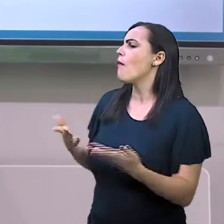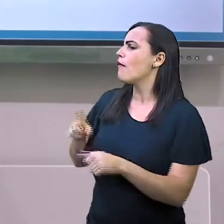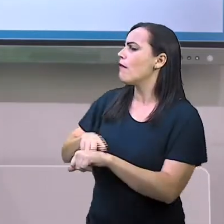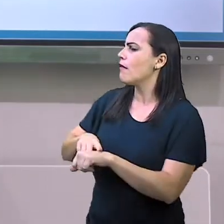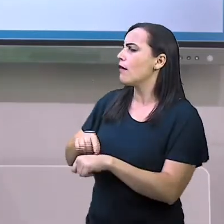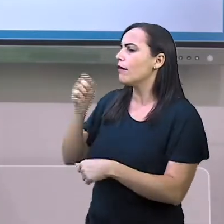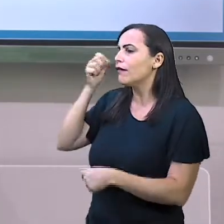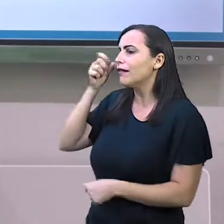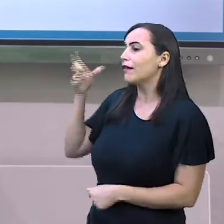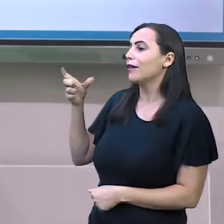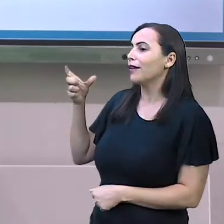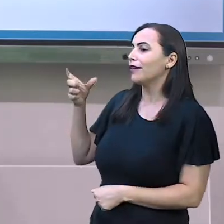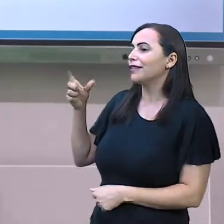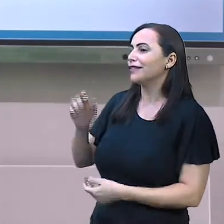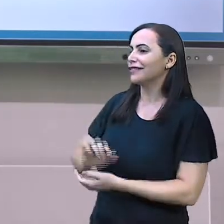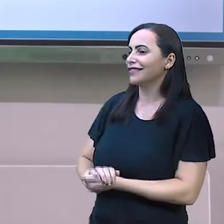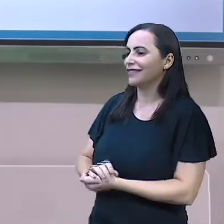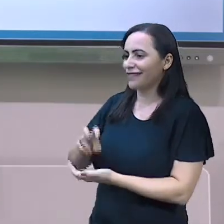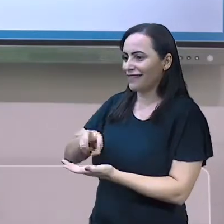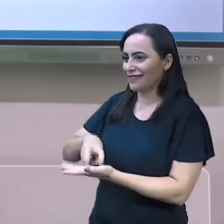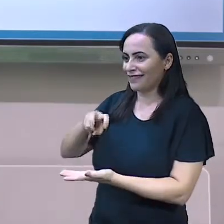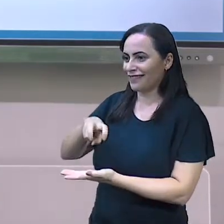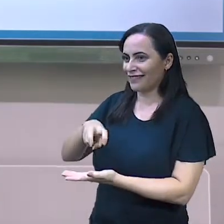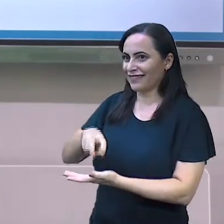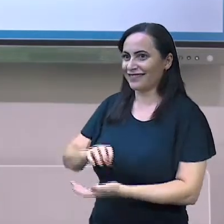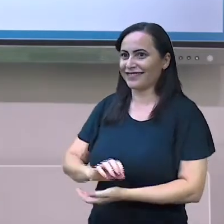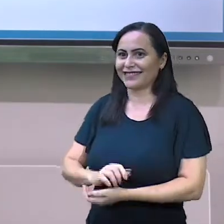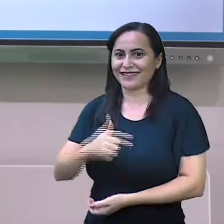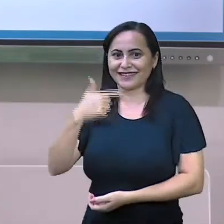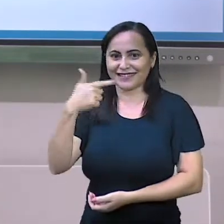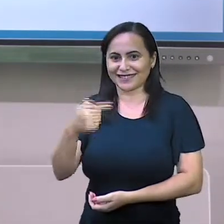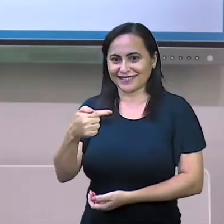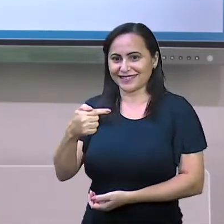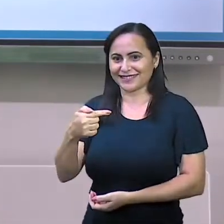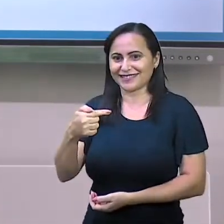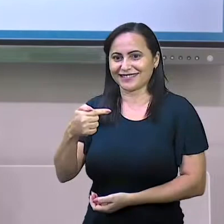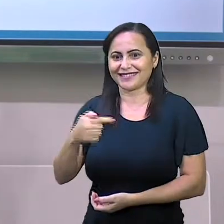acordar? Bem cedinho, às sete da manhã.